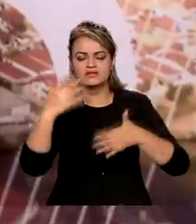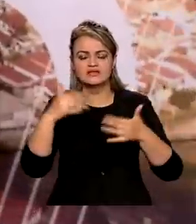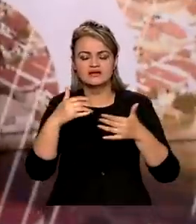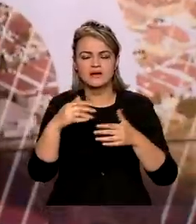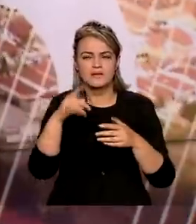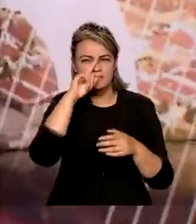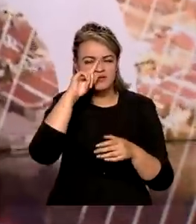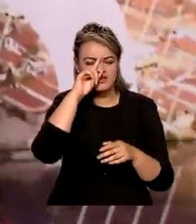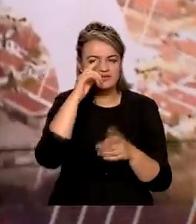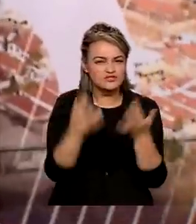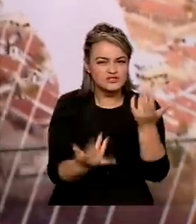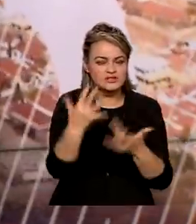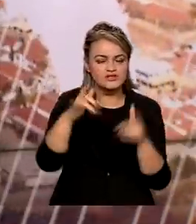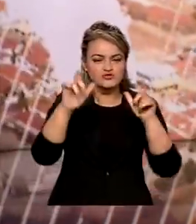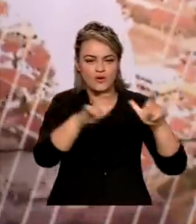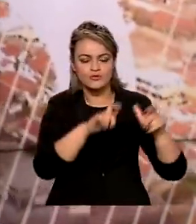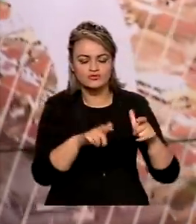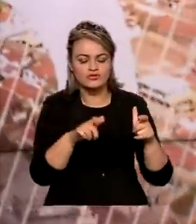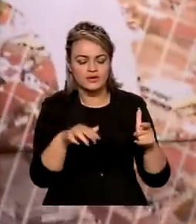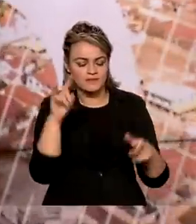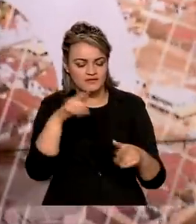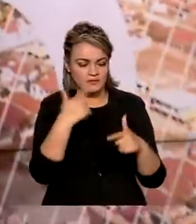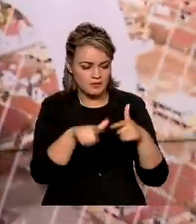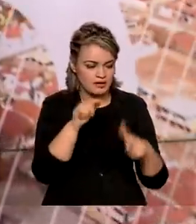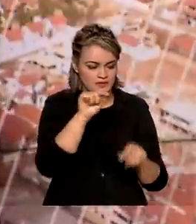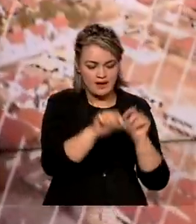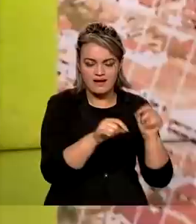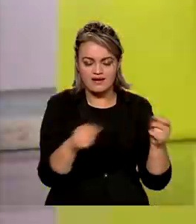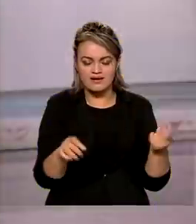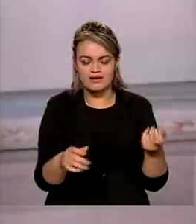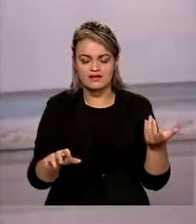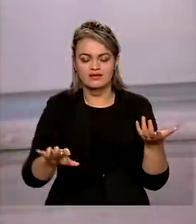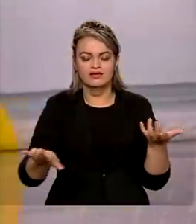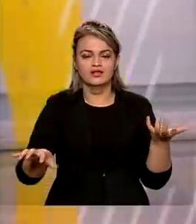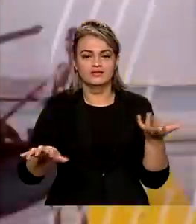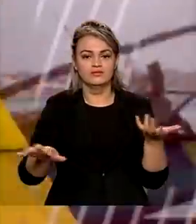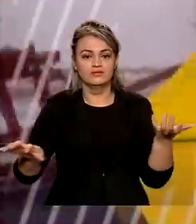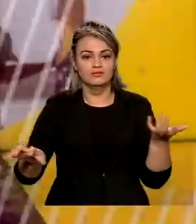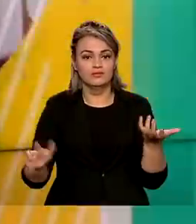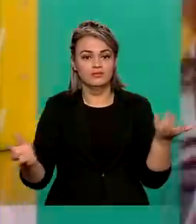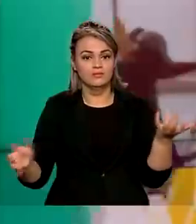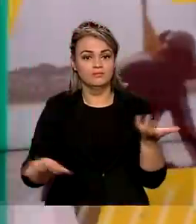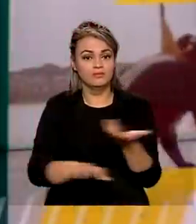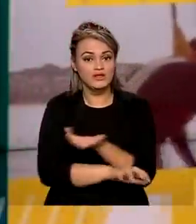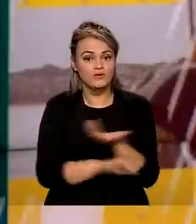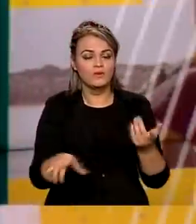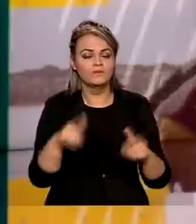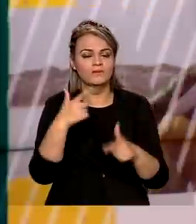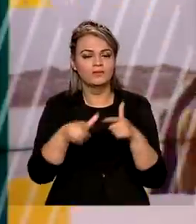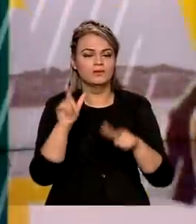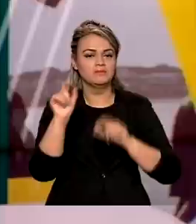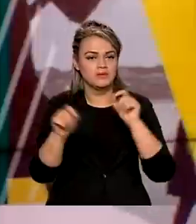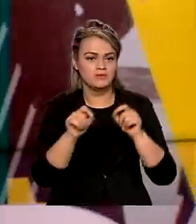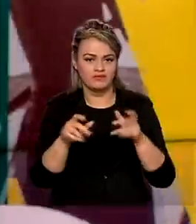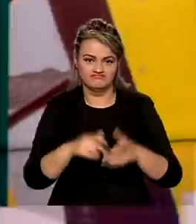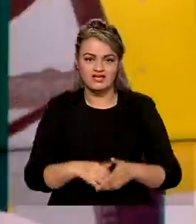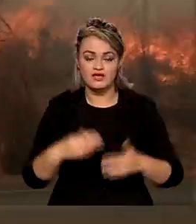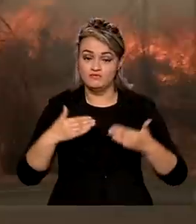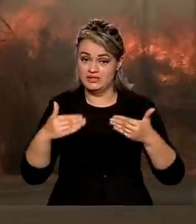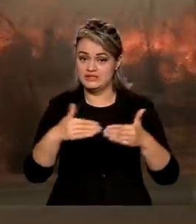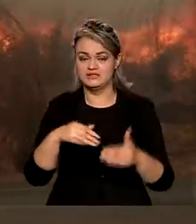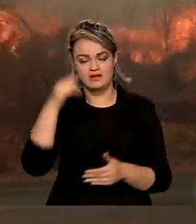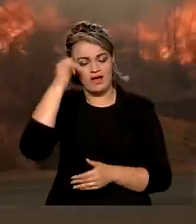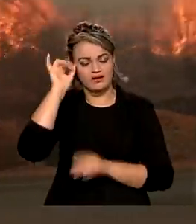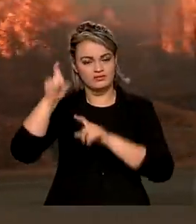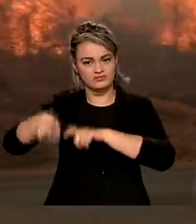vai monitorar as queimadas no bioma e faz parte das ações do programa Pró-Pantanal do Ministério da Agricultura, Pecuária e Abastecimento.